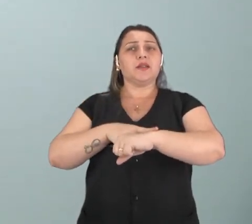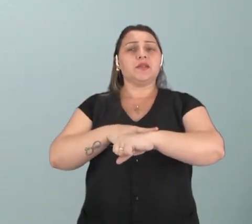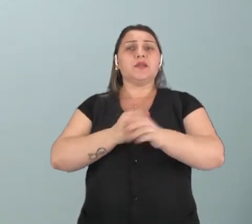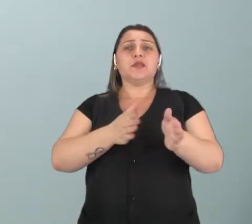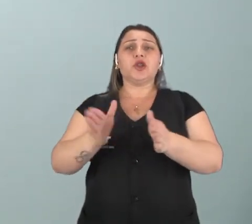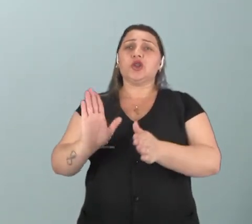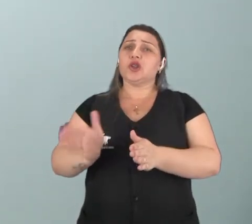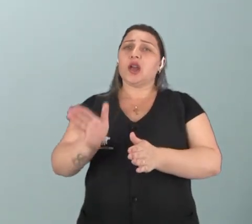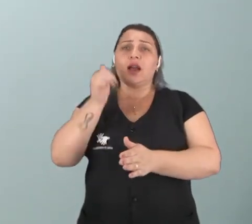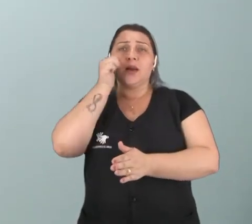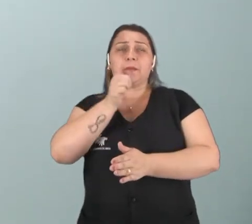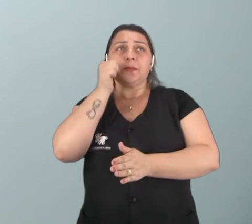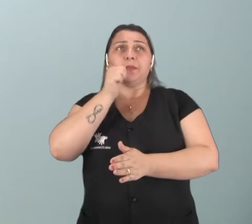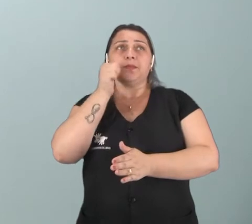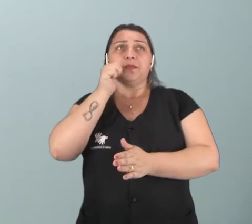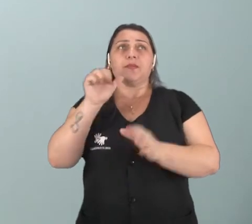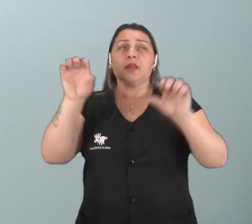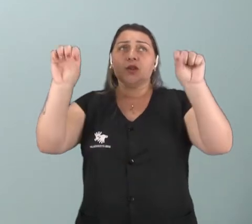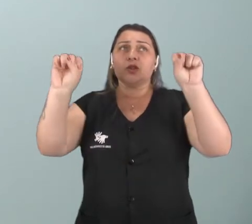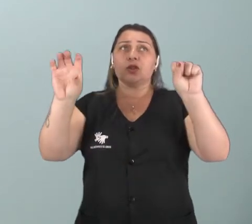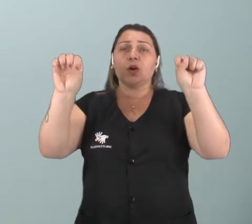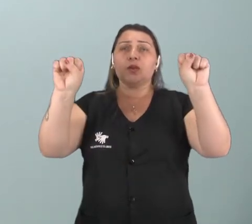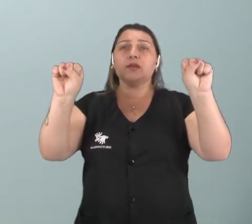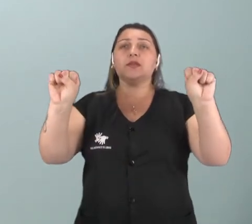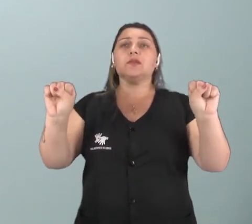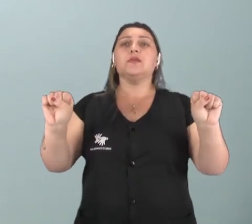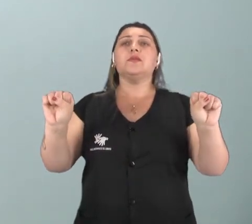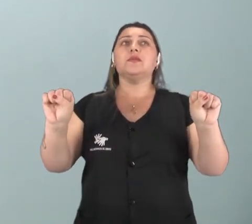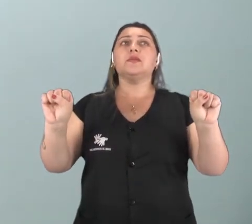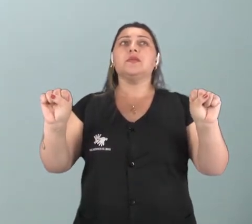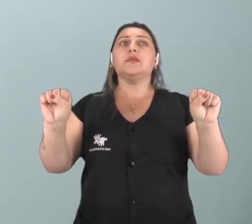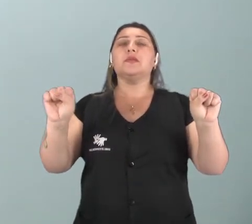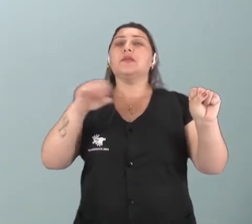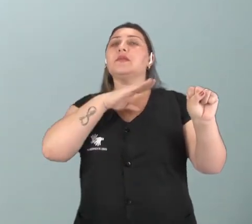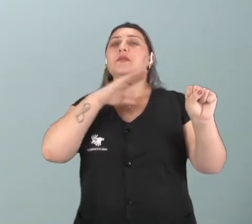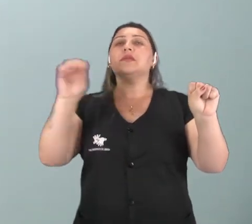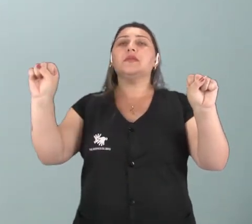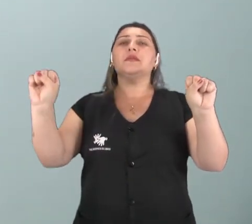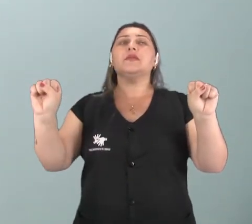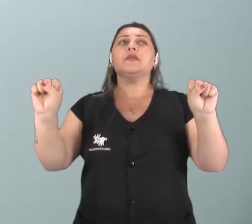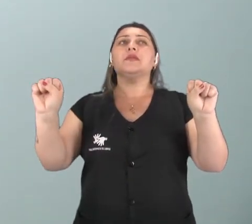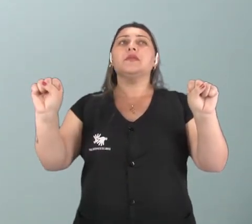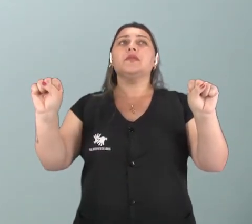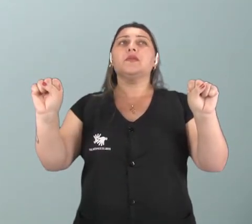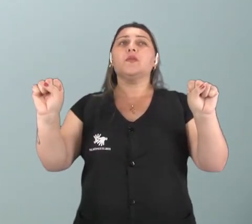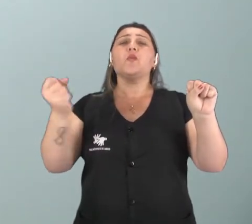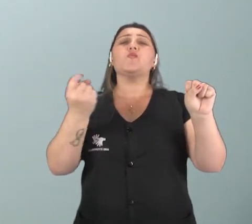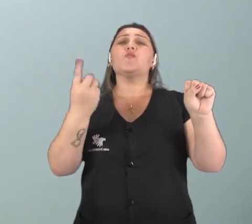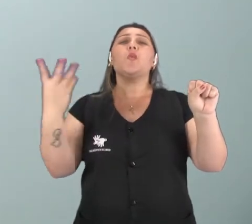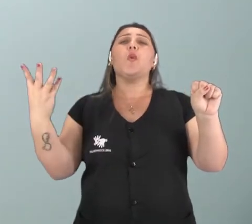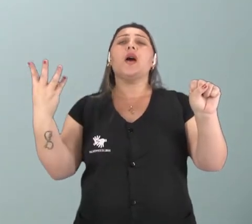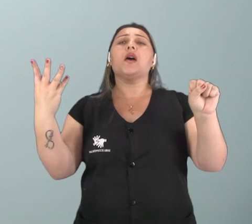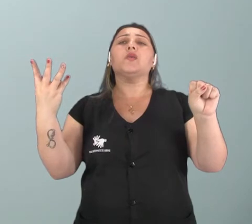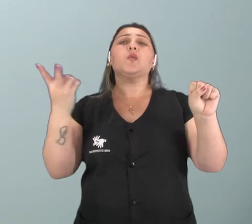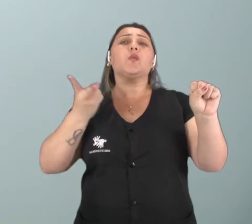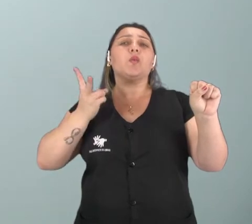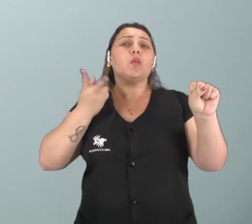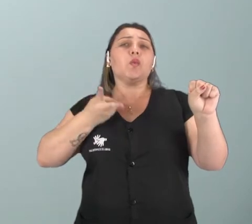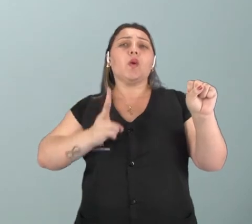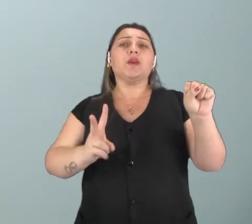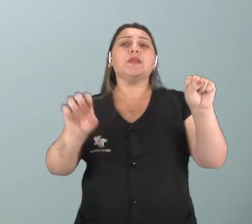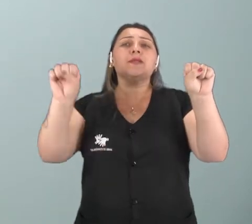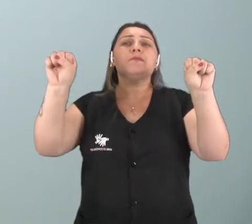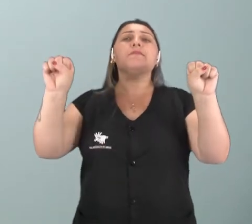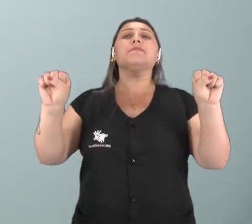Já para as mulheres ela vai apenas segurar com o queixo acima da barra e vai ver quanto tempo ela vai conseguir